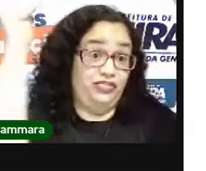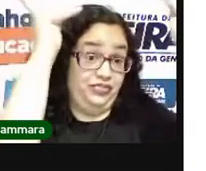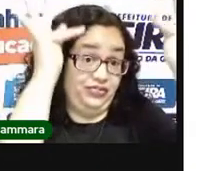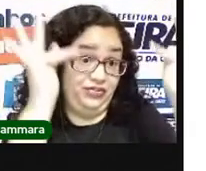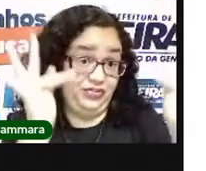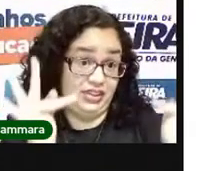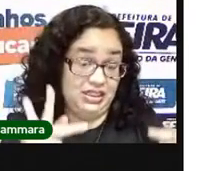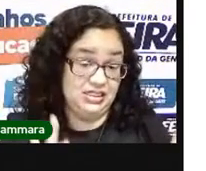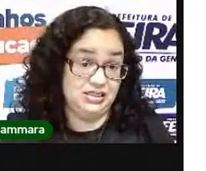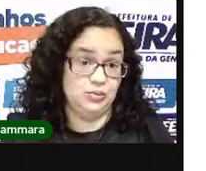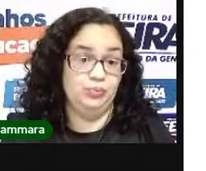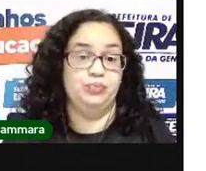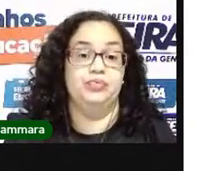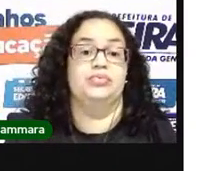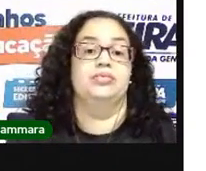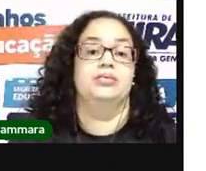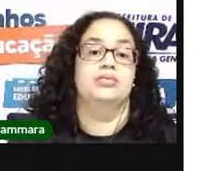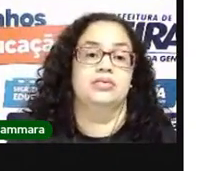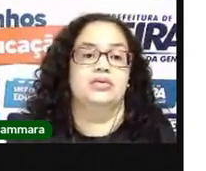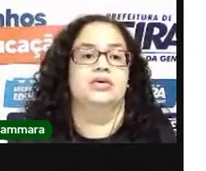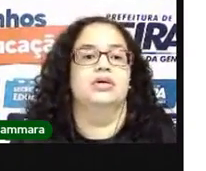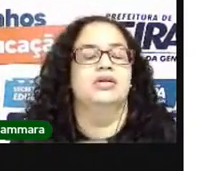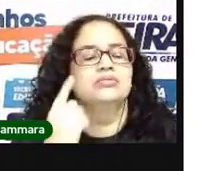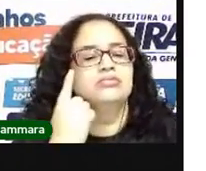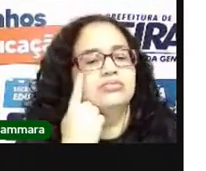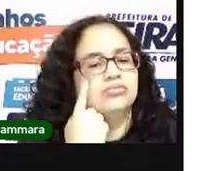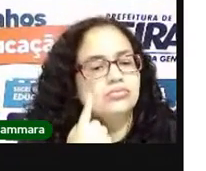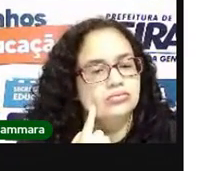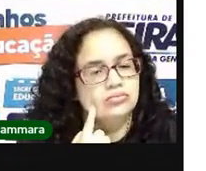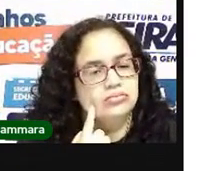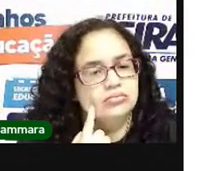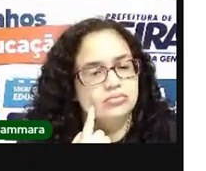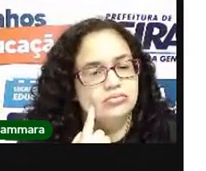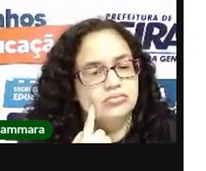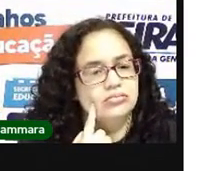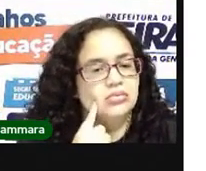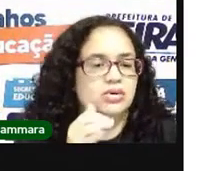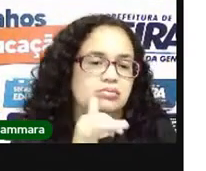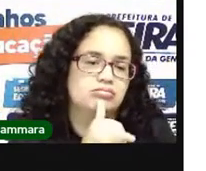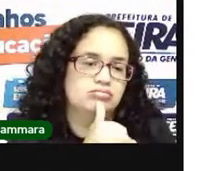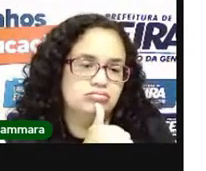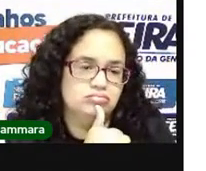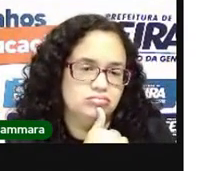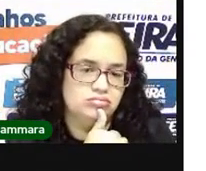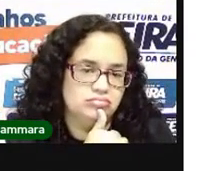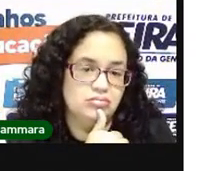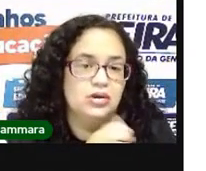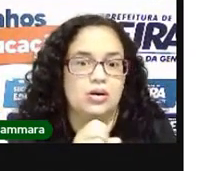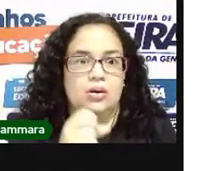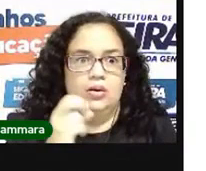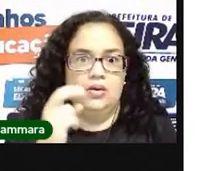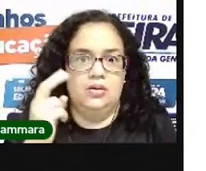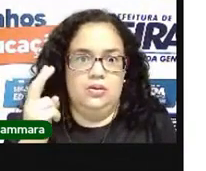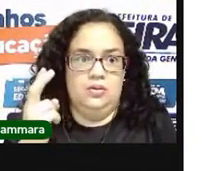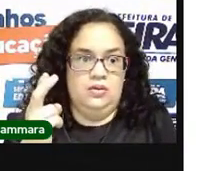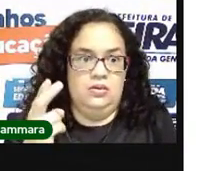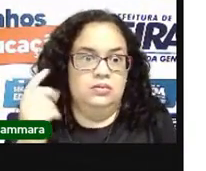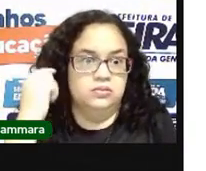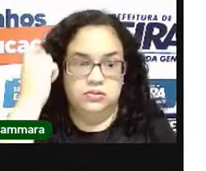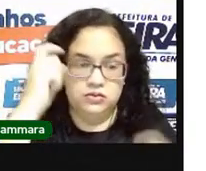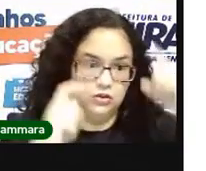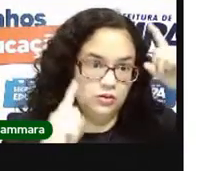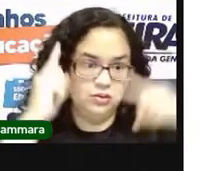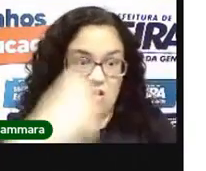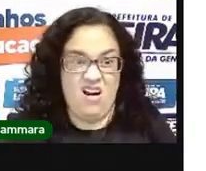tem aquela carinha com a lágrima, significa que você está triste. Ou também uma expressão facial